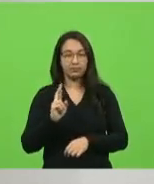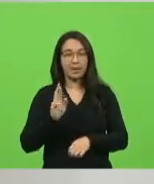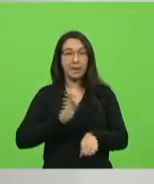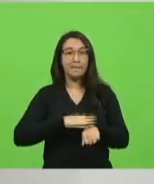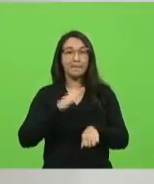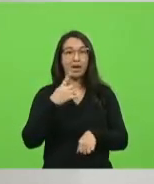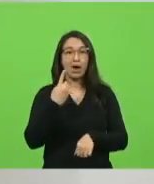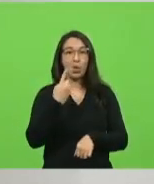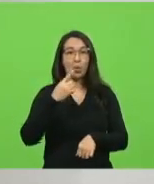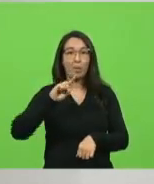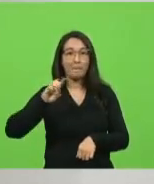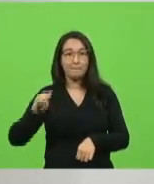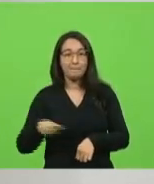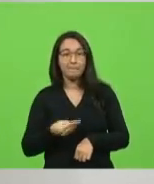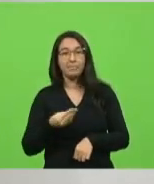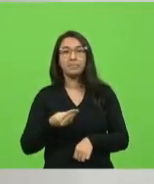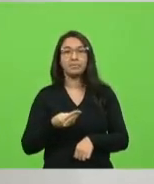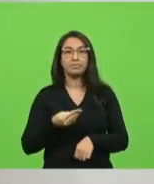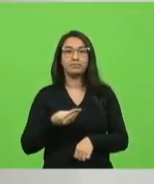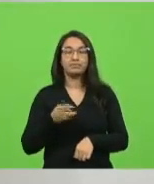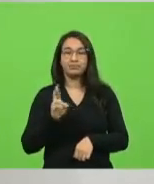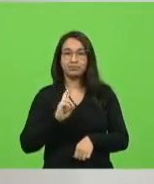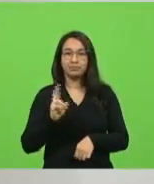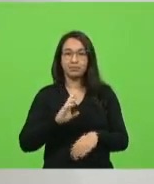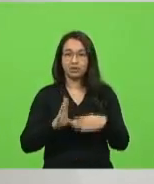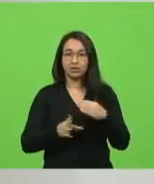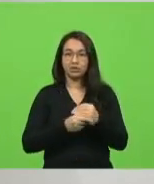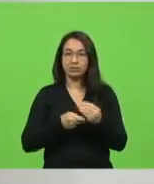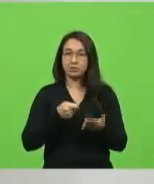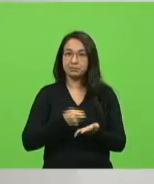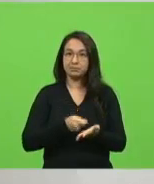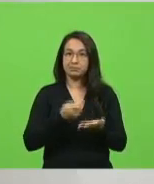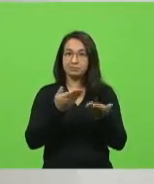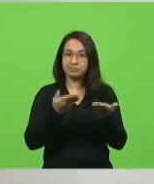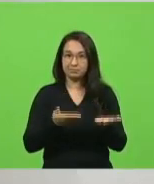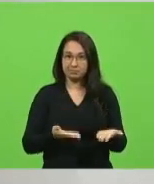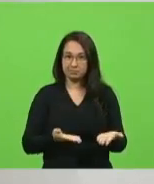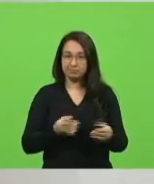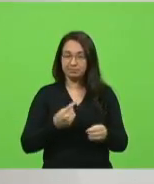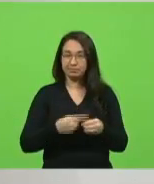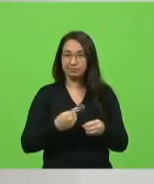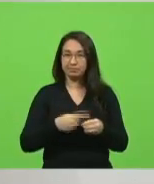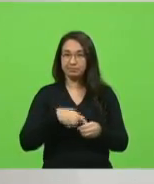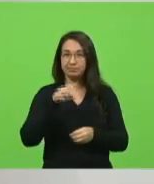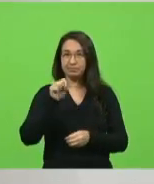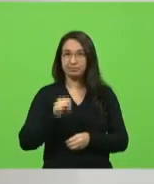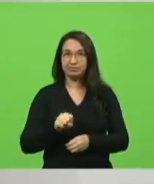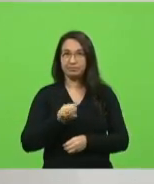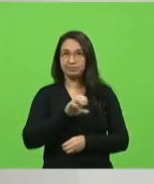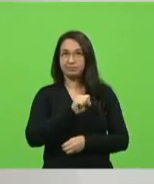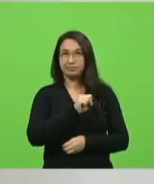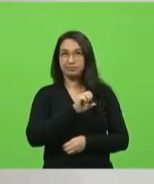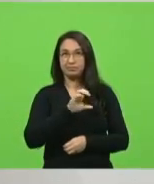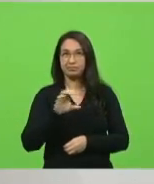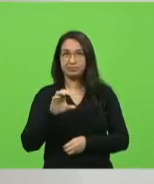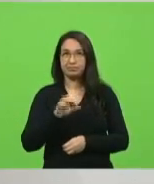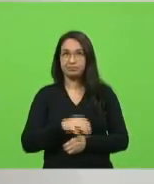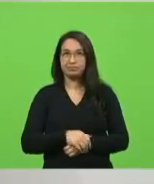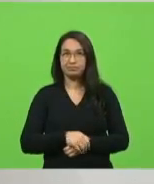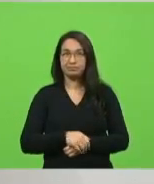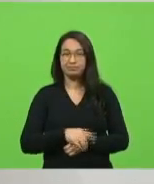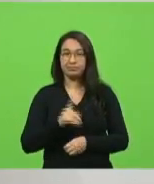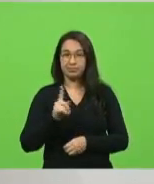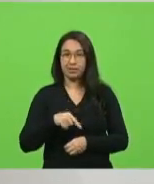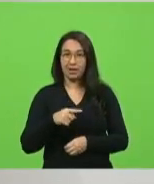de emendas impositivas para os municípios do sul de Santa Catarina. Essa é a nossa pegada